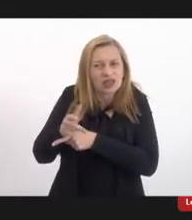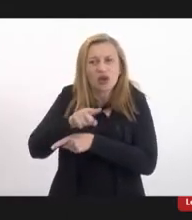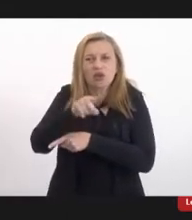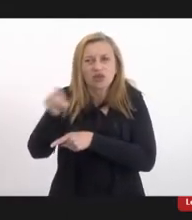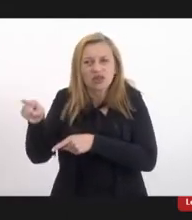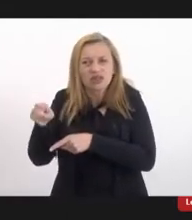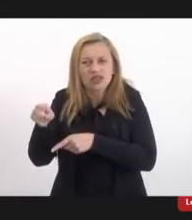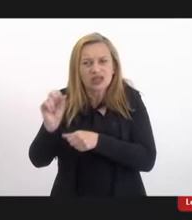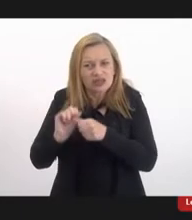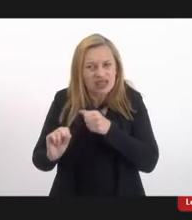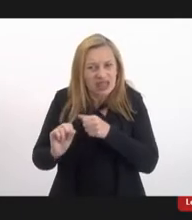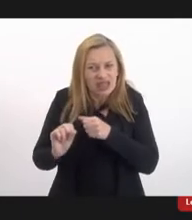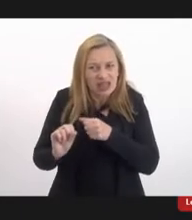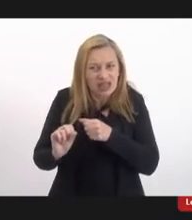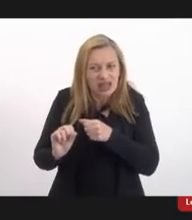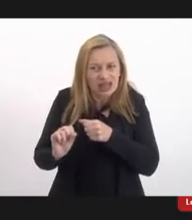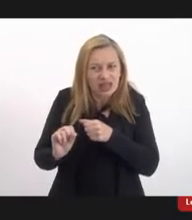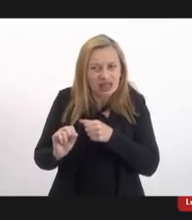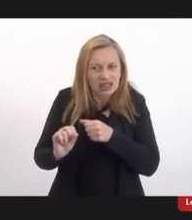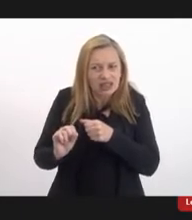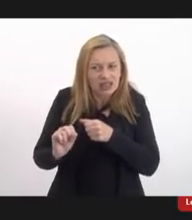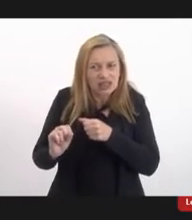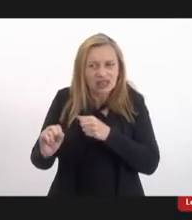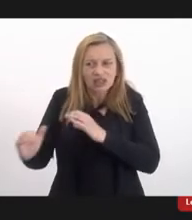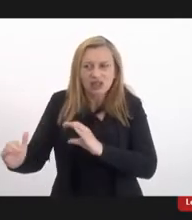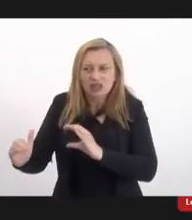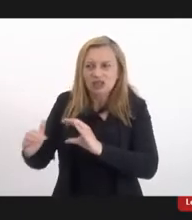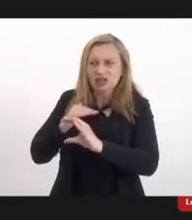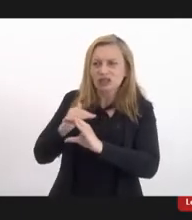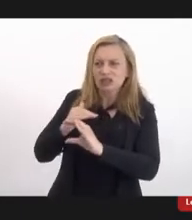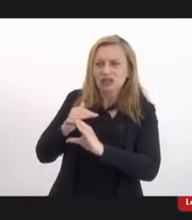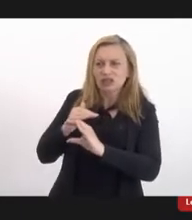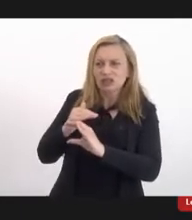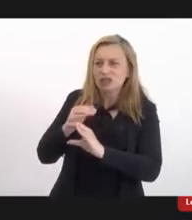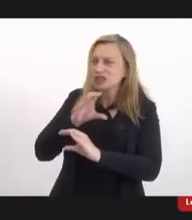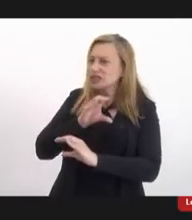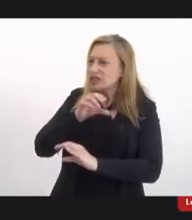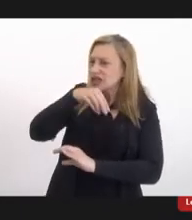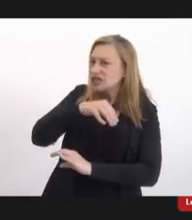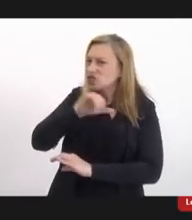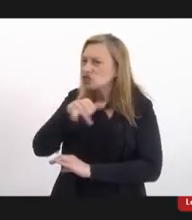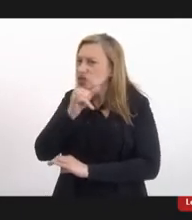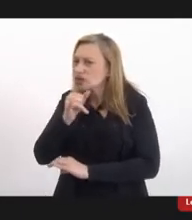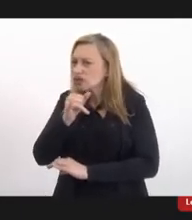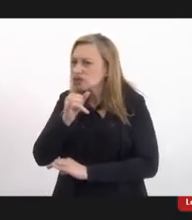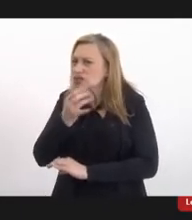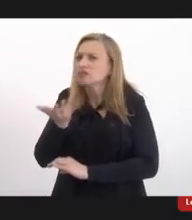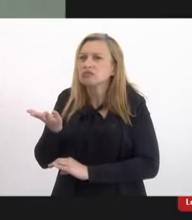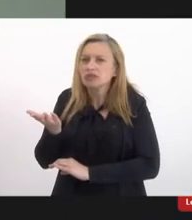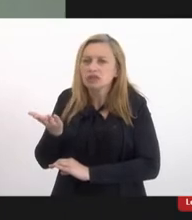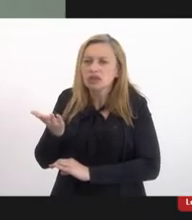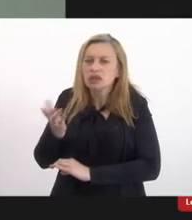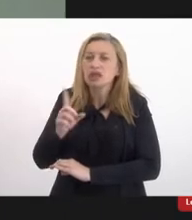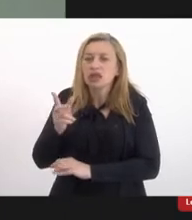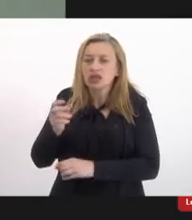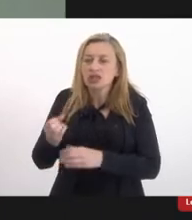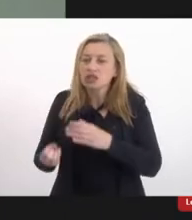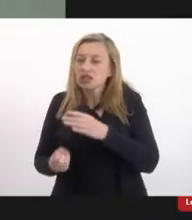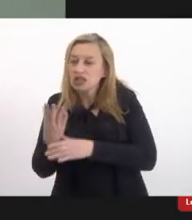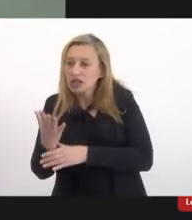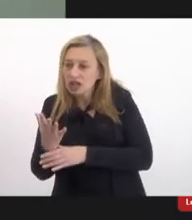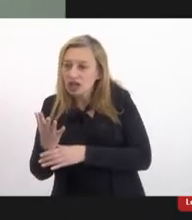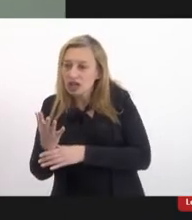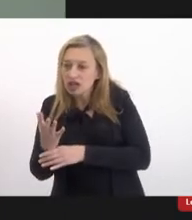fizeram e passaram para o CNJ lá pro passamos para as